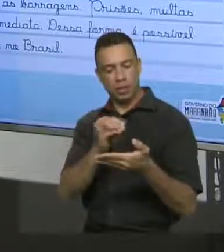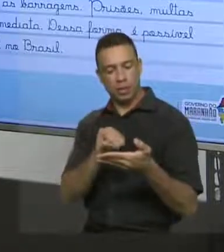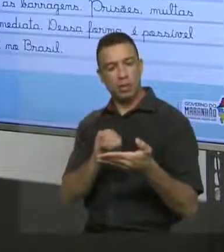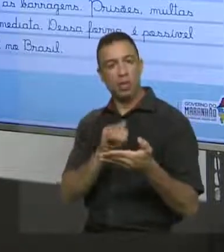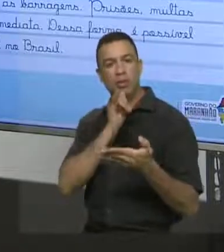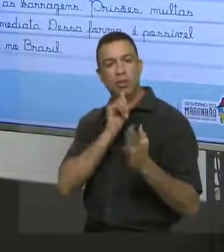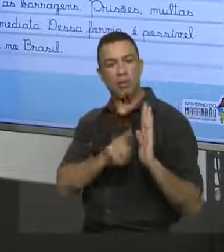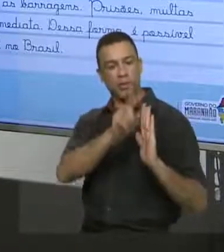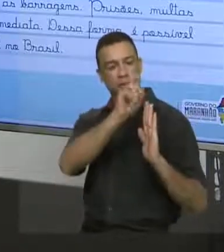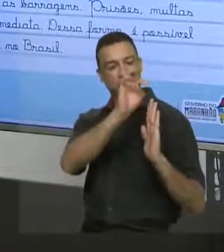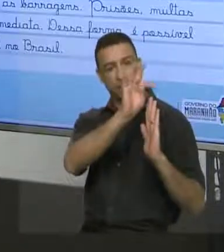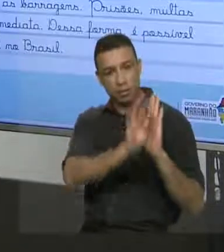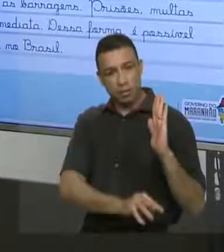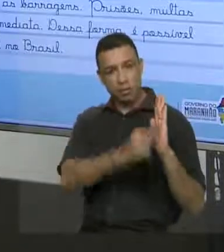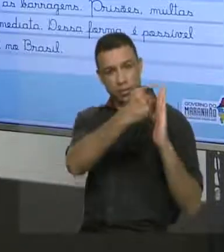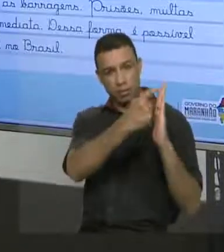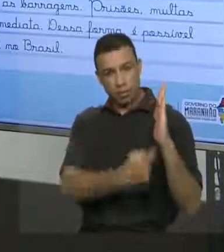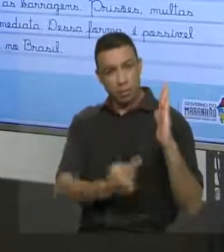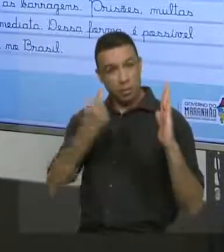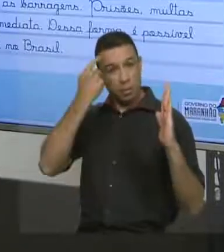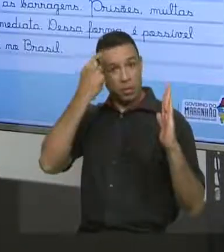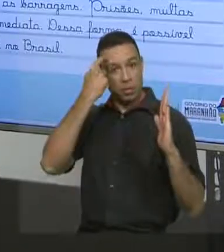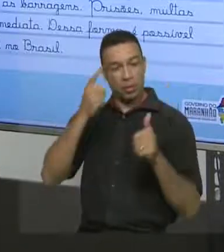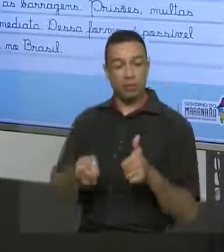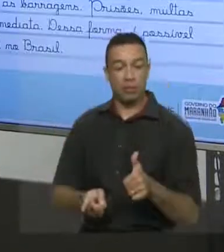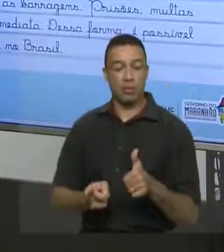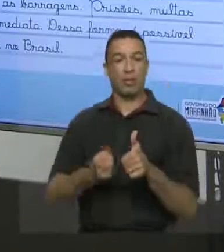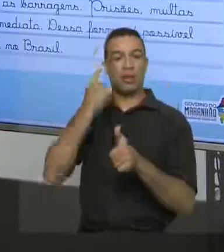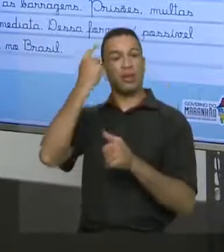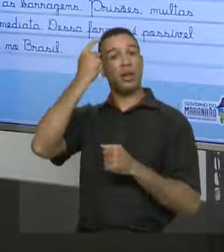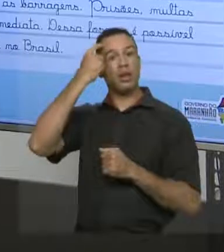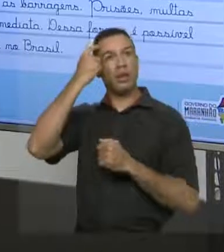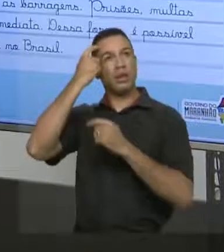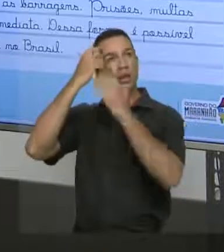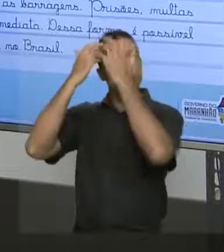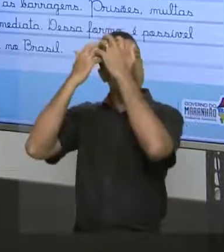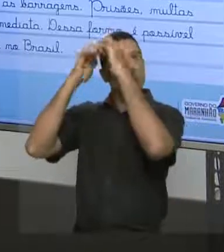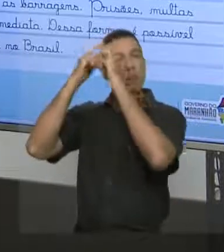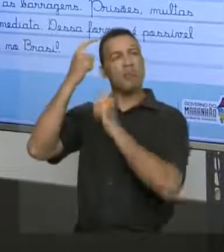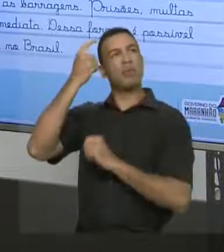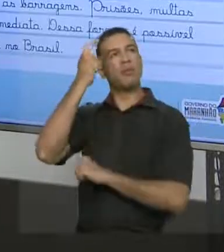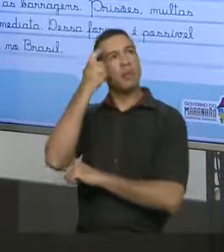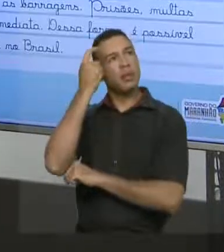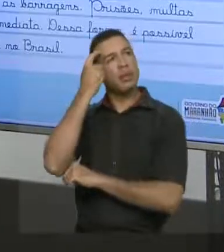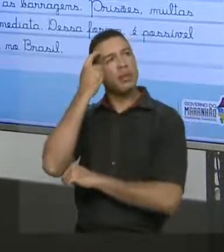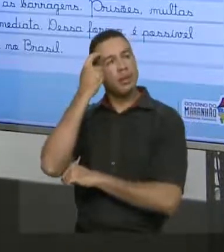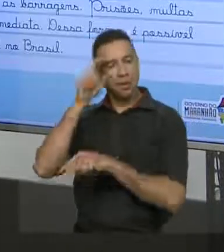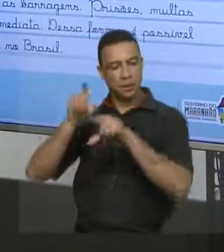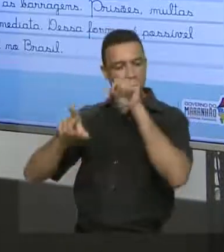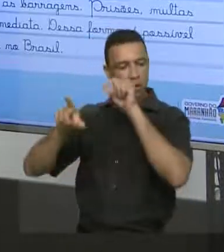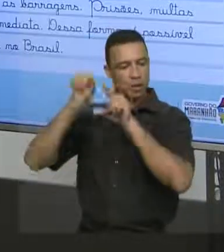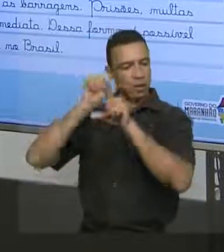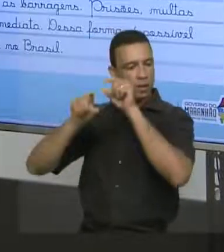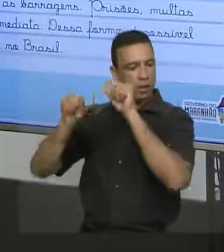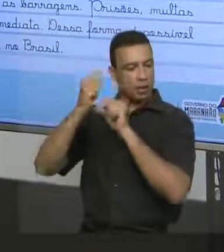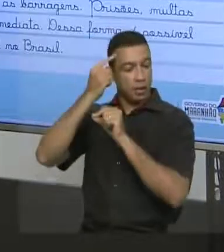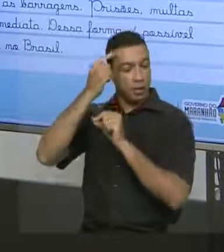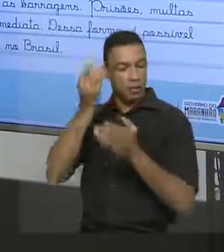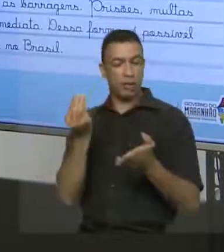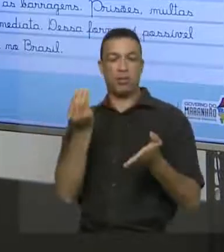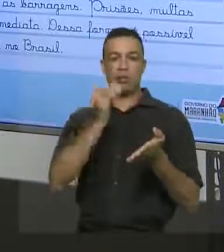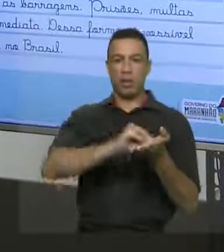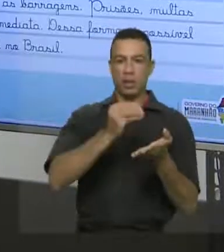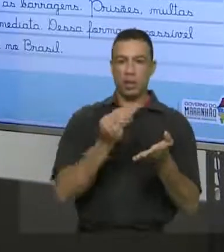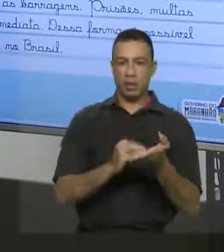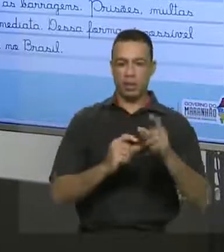texto, ele se constrói primeiramente aqui, né? Quando você está pensando no tema, quando você está selecionando as ideias. Você constrói os